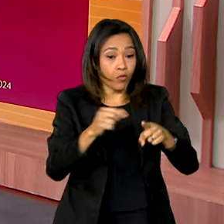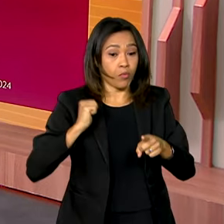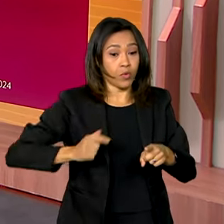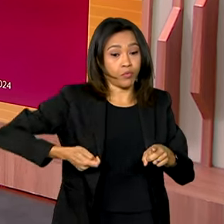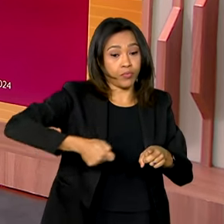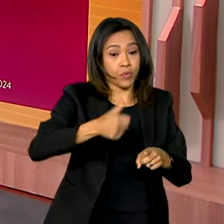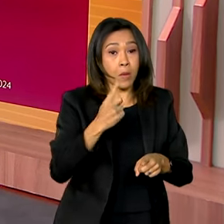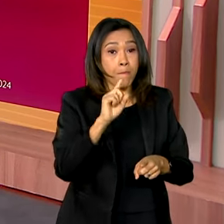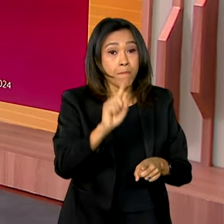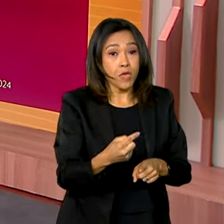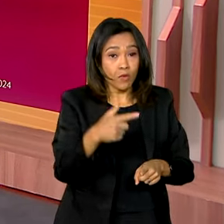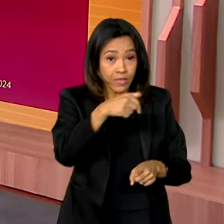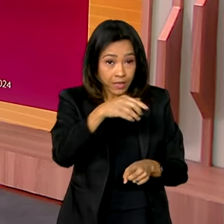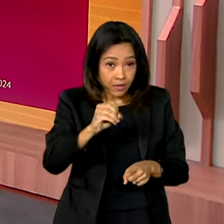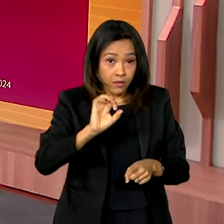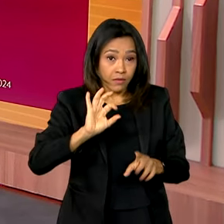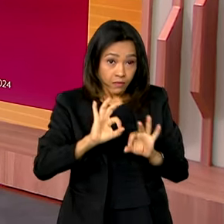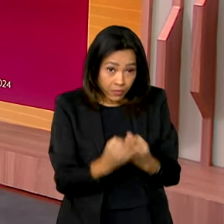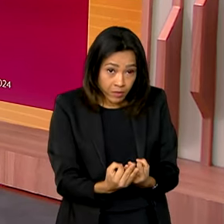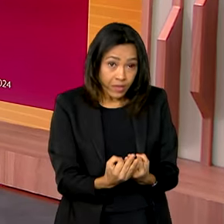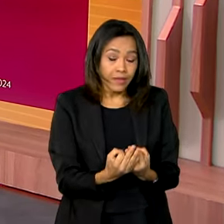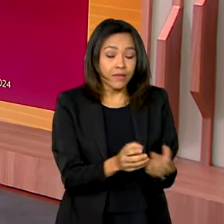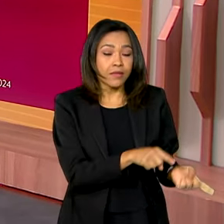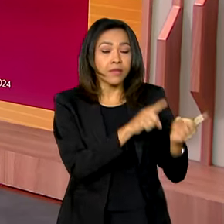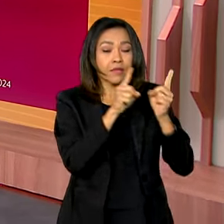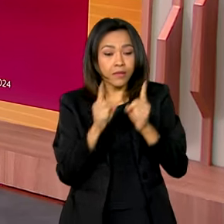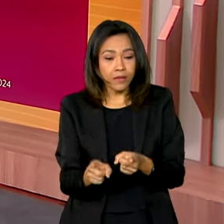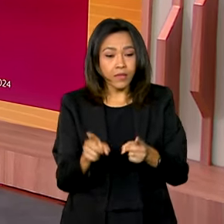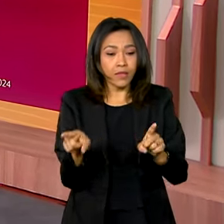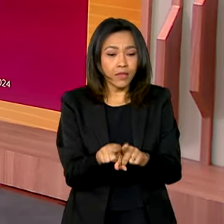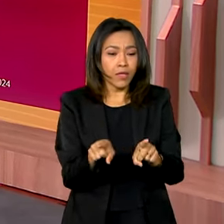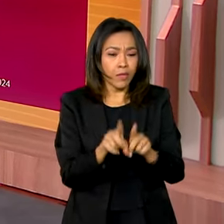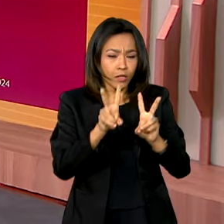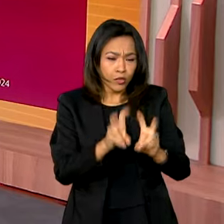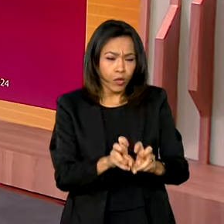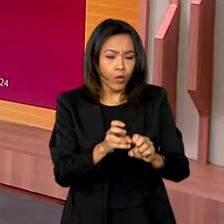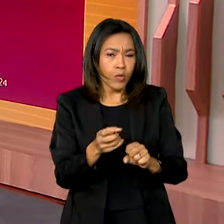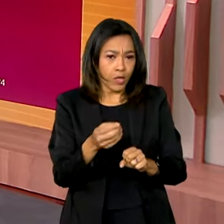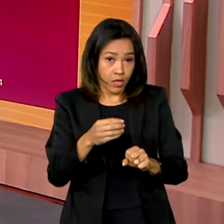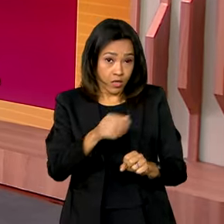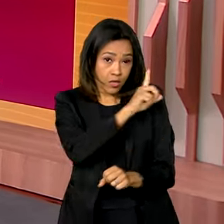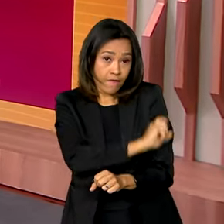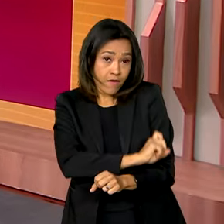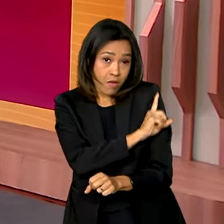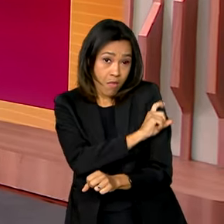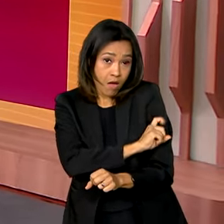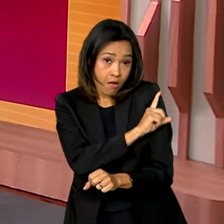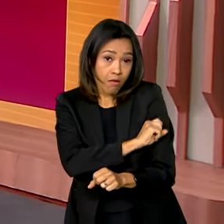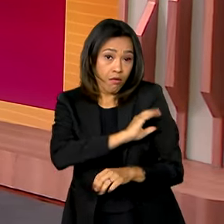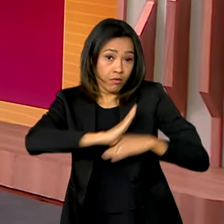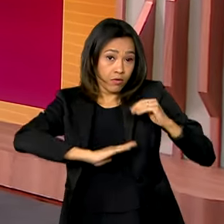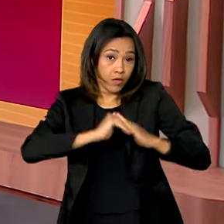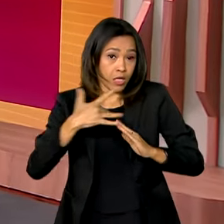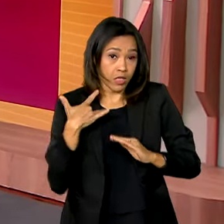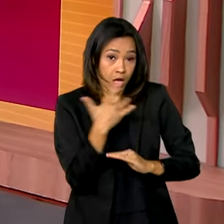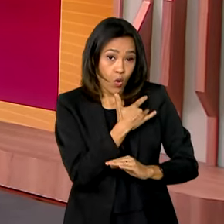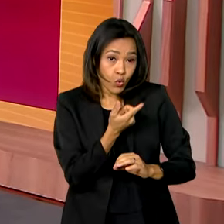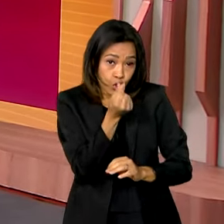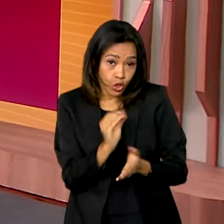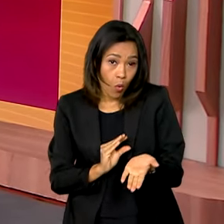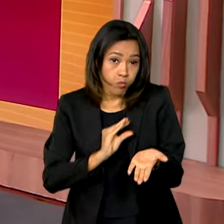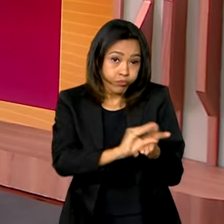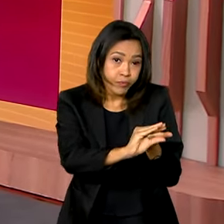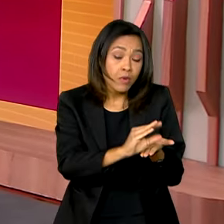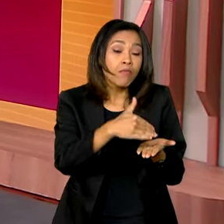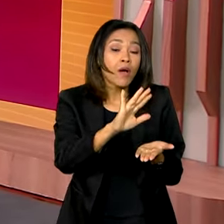famílias. E para complementar o piso nacional da enfermagem, o governo federal repassou este ano, até julho,